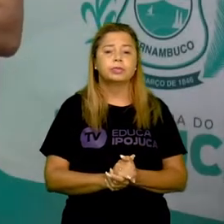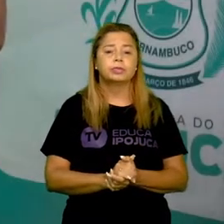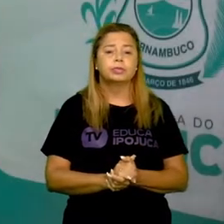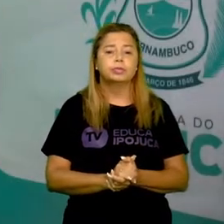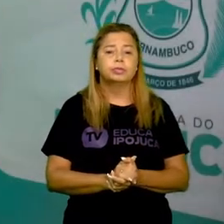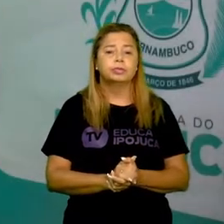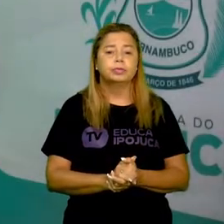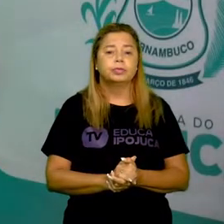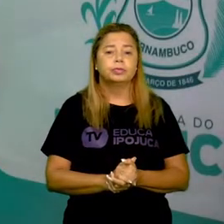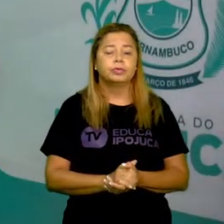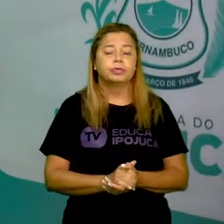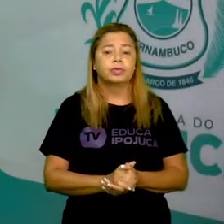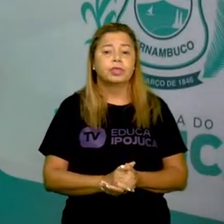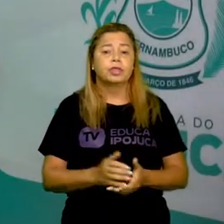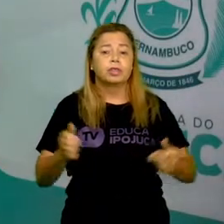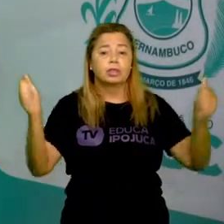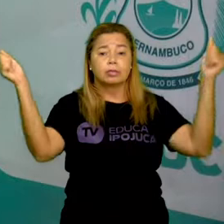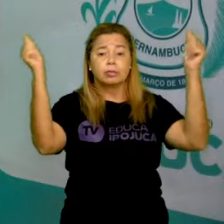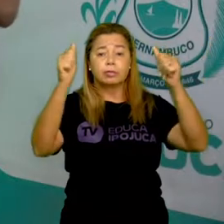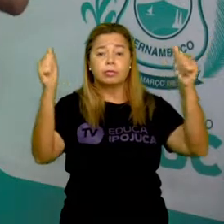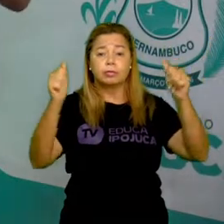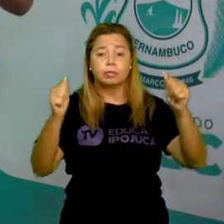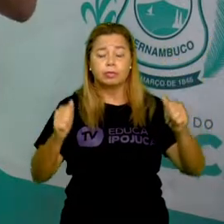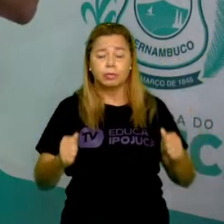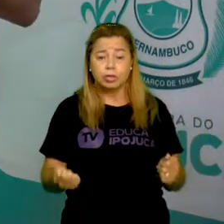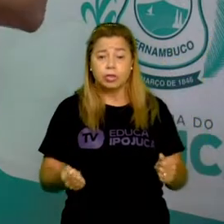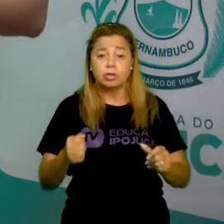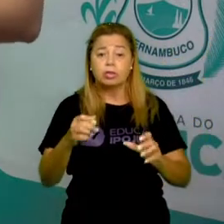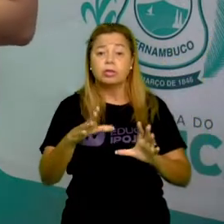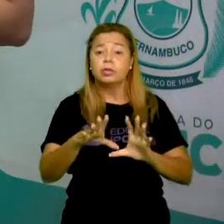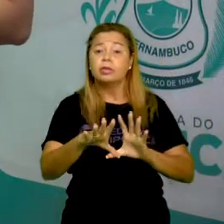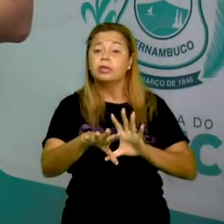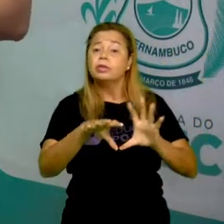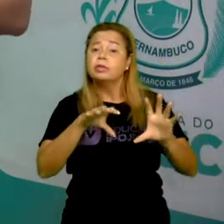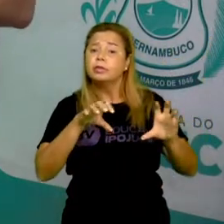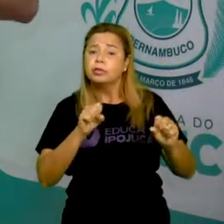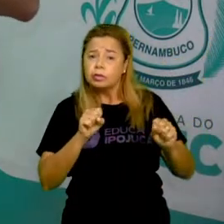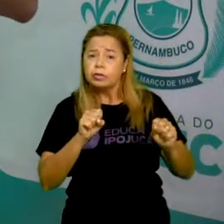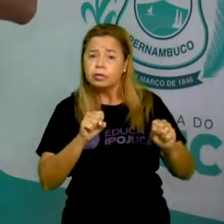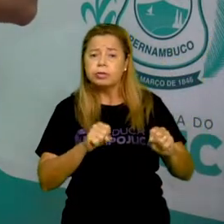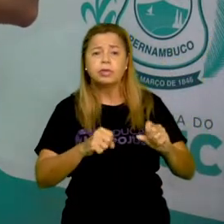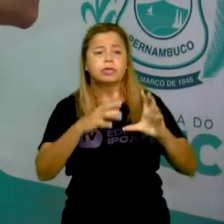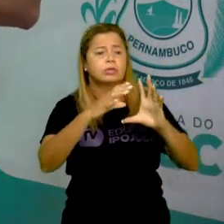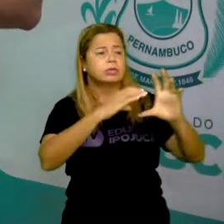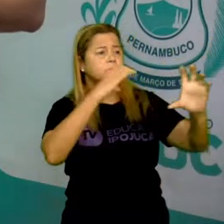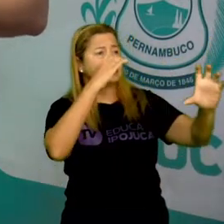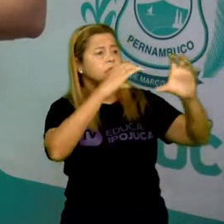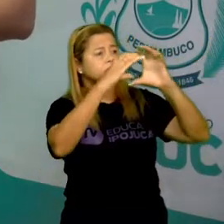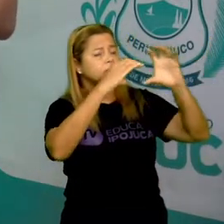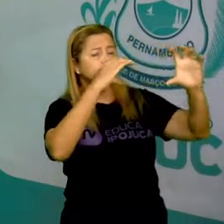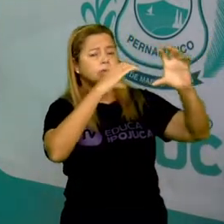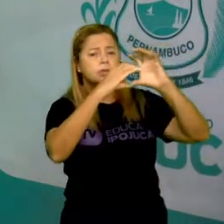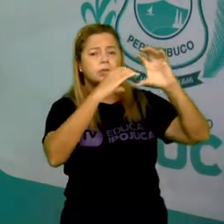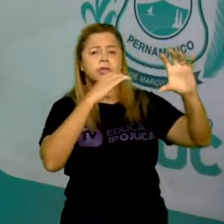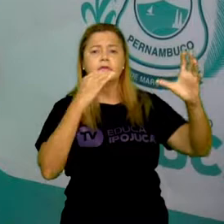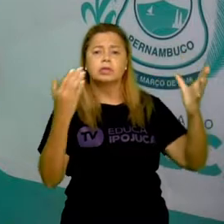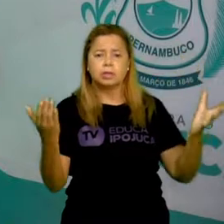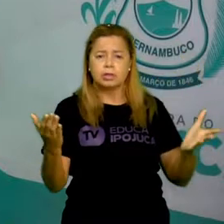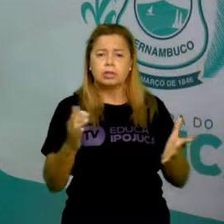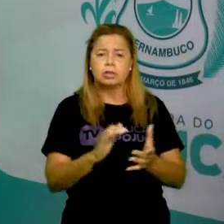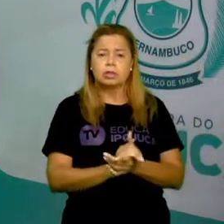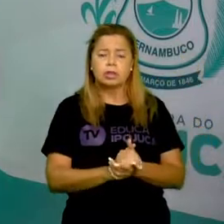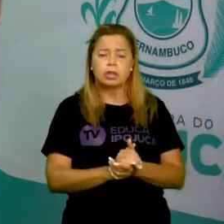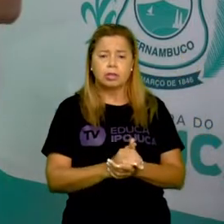nós temos que a arte é a forma de se comunicar e representar esteticamente a visão,